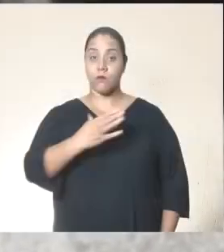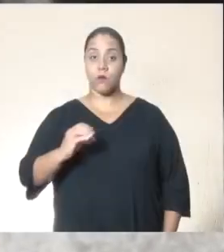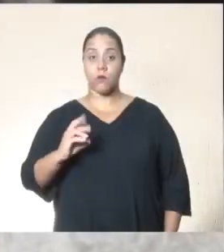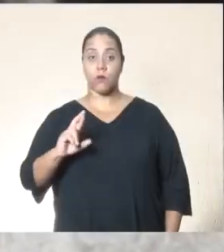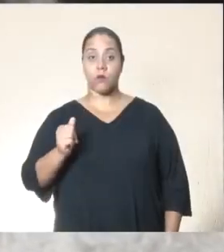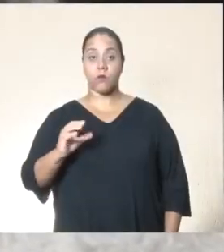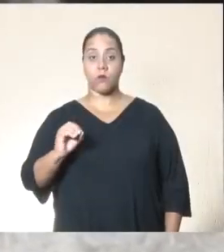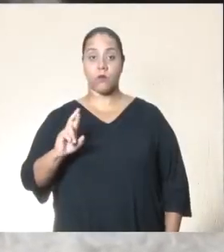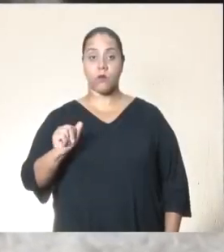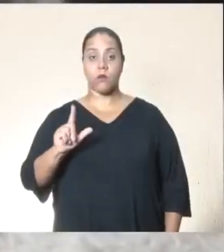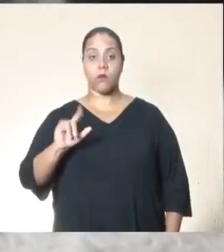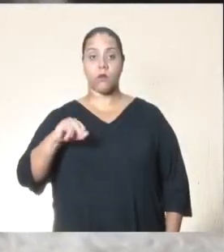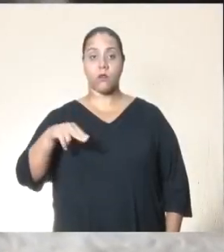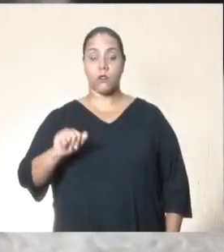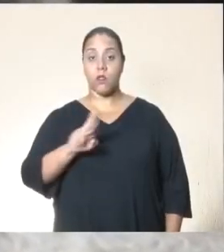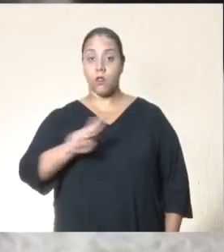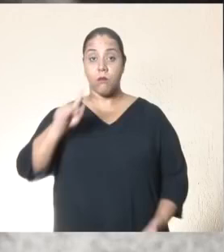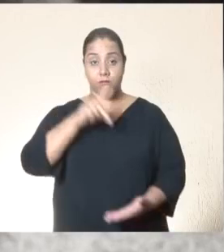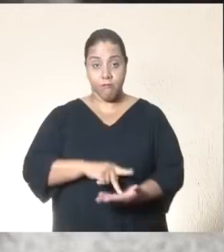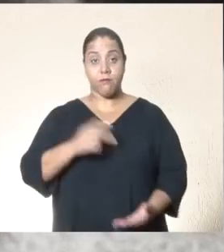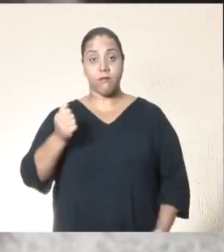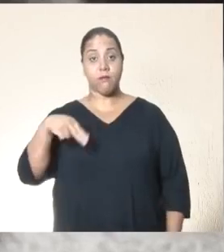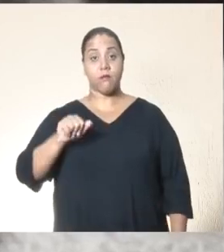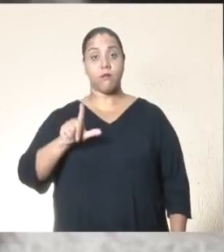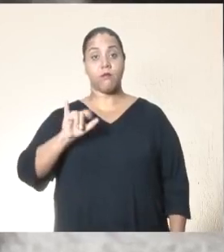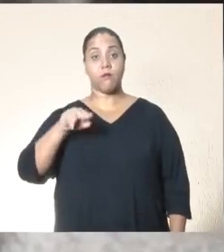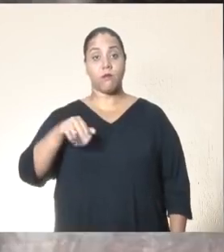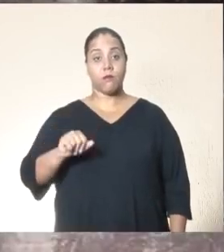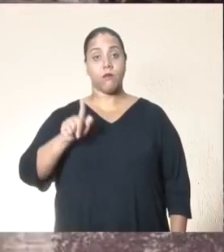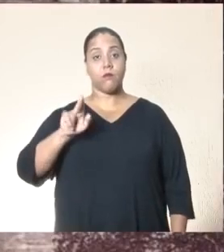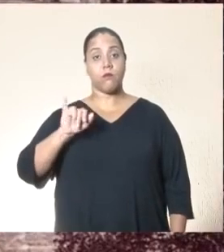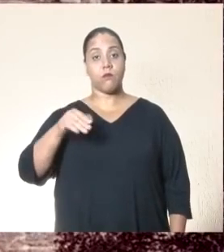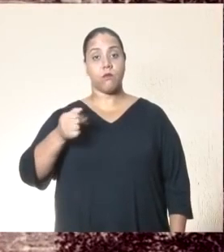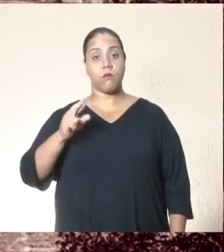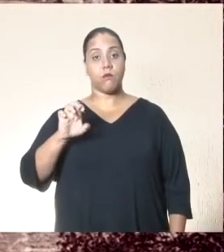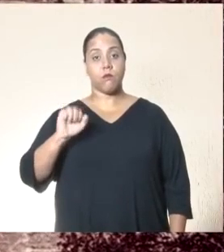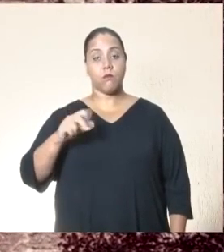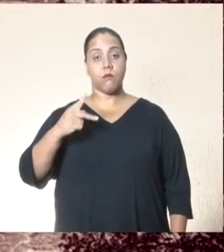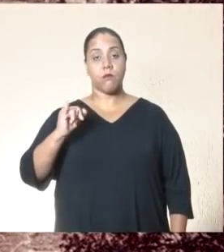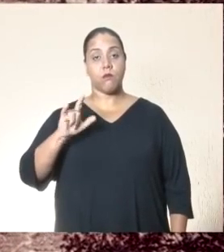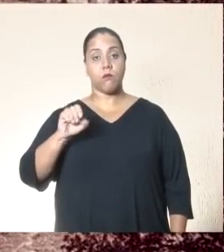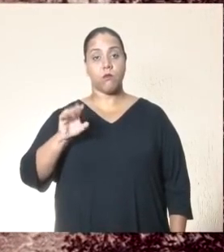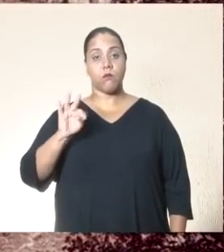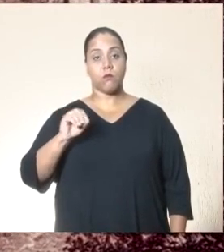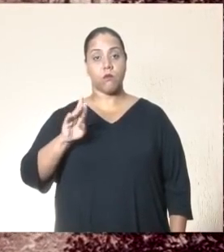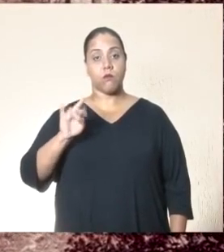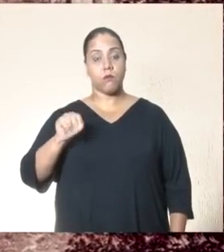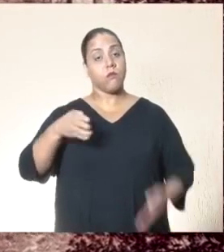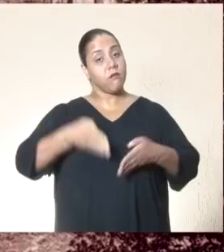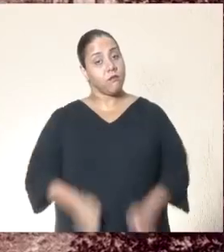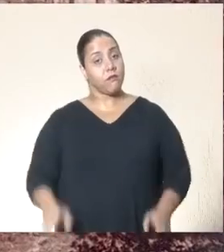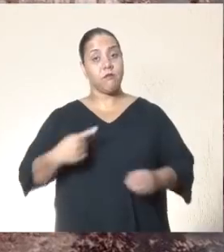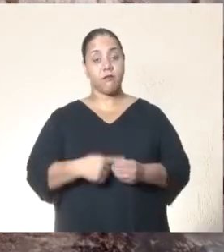A poeta Cora Coralina, pseudônimo de Ana Lins dos Guimarães Peixoto Bredas, nasceu na cidade de Goiás em 20 de